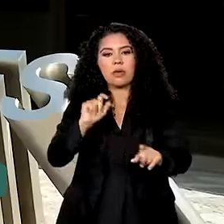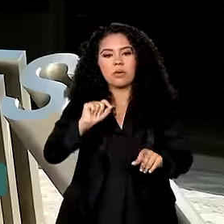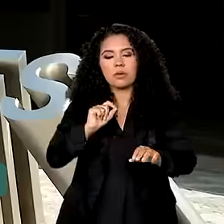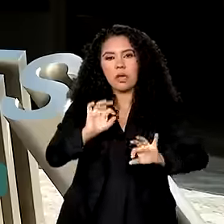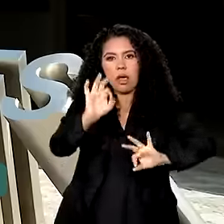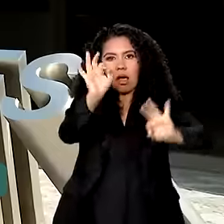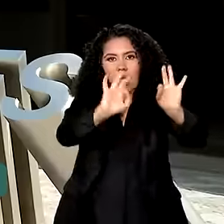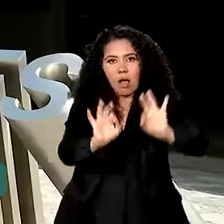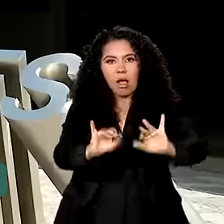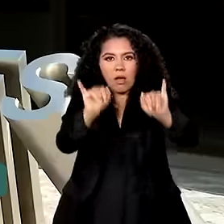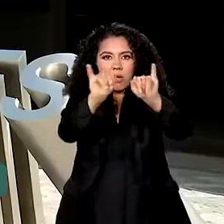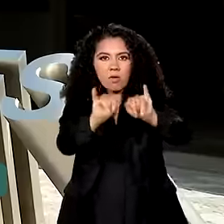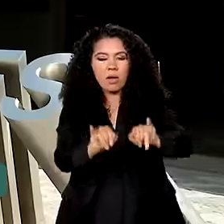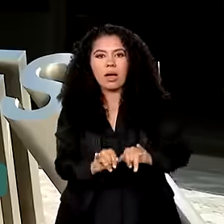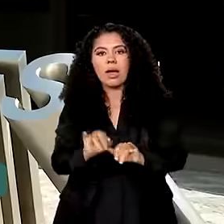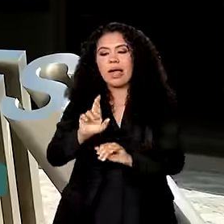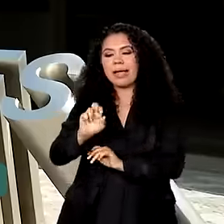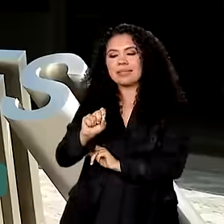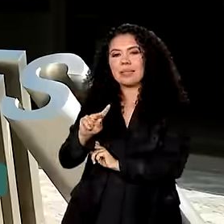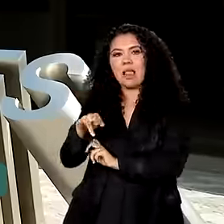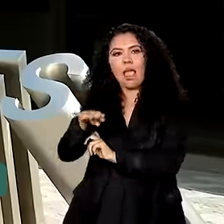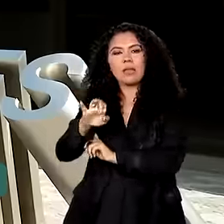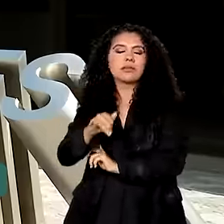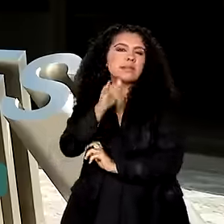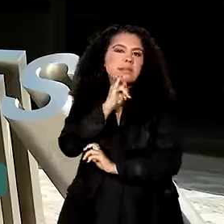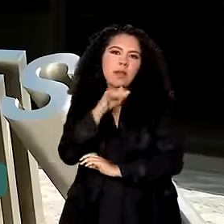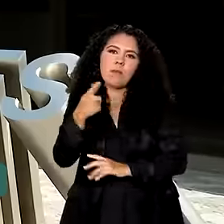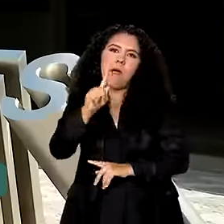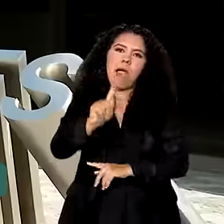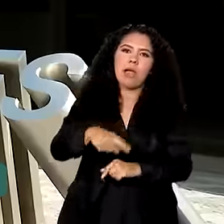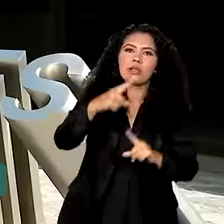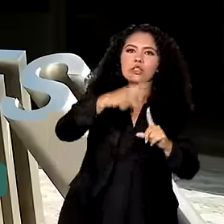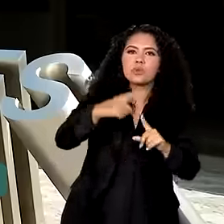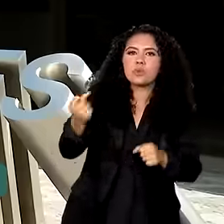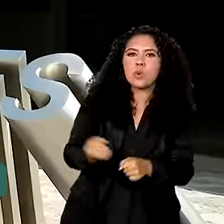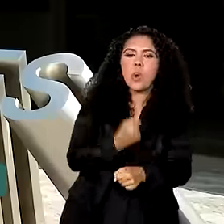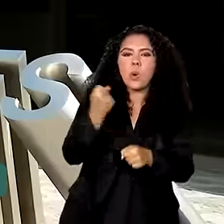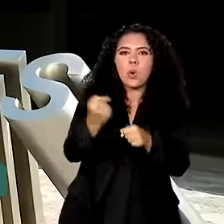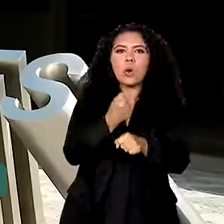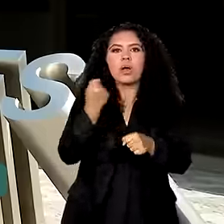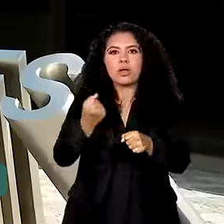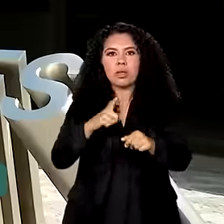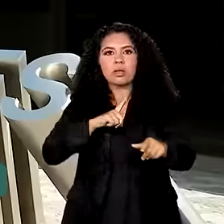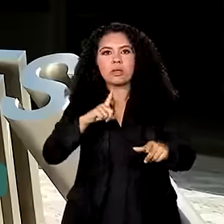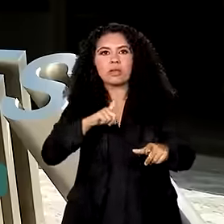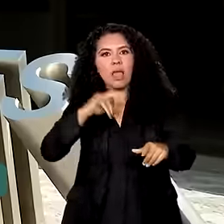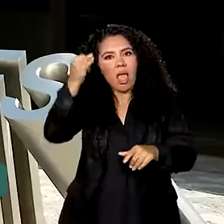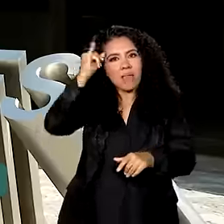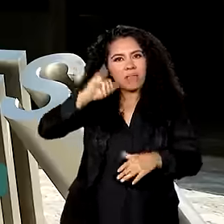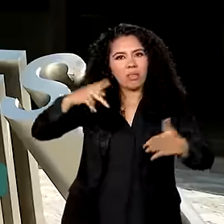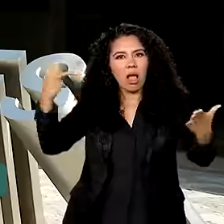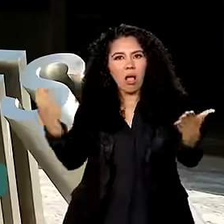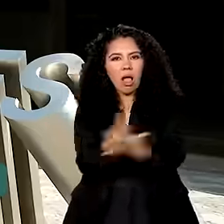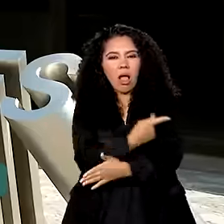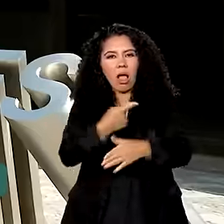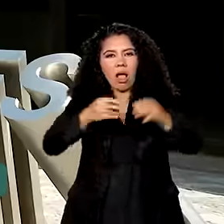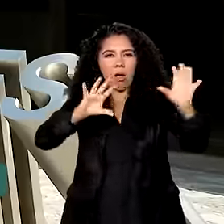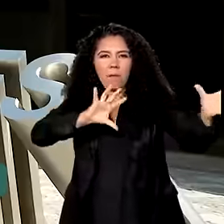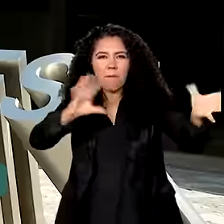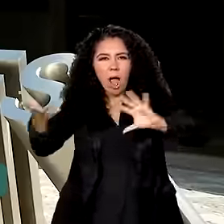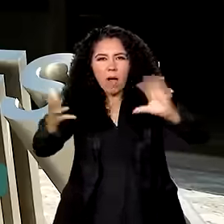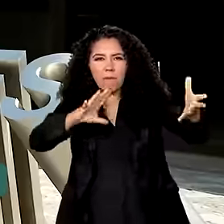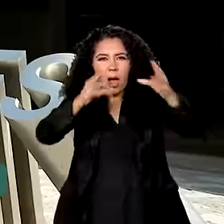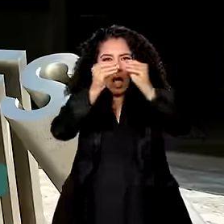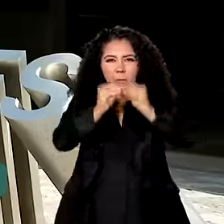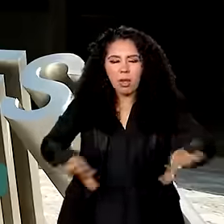infraestruturas resilientes, que são aquelas construções que resistem a impactos de desastres ambientais. Parte desse